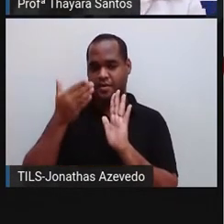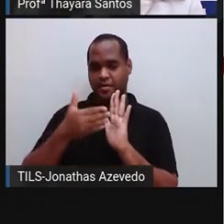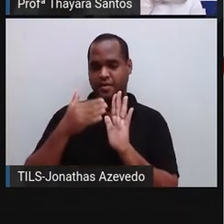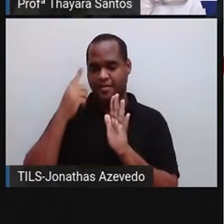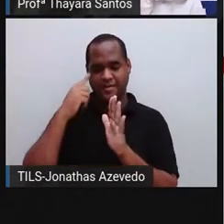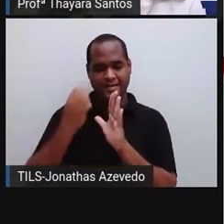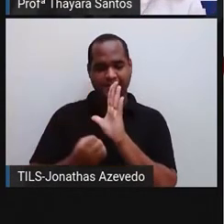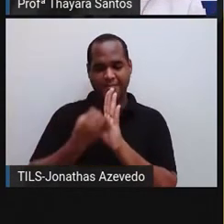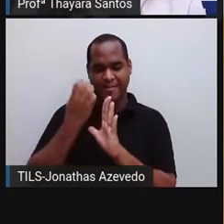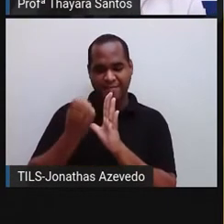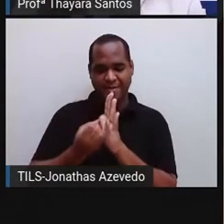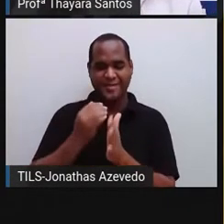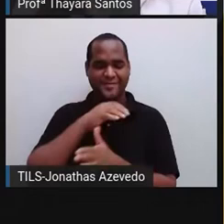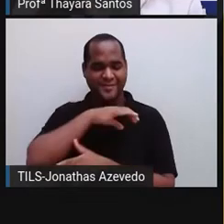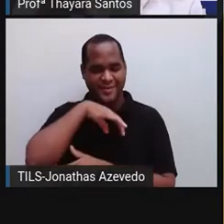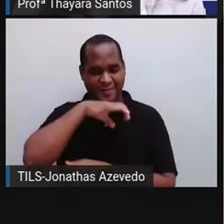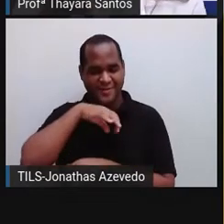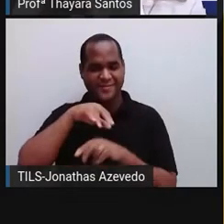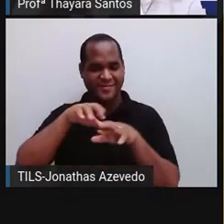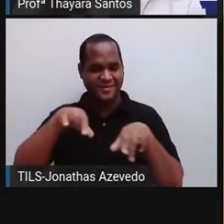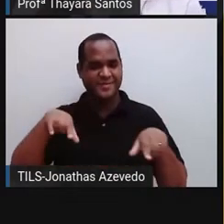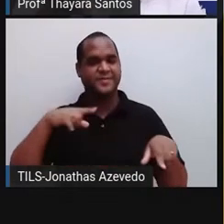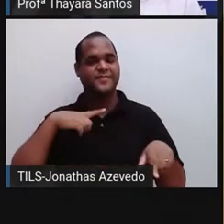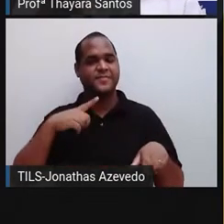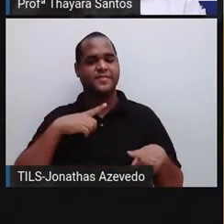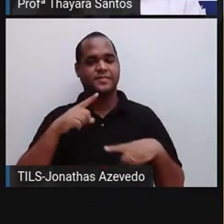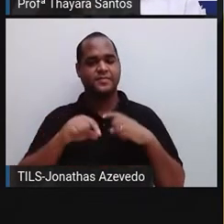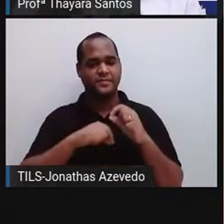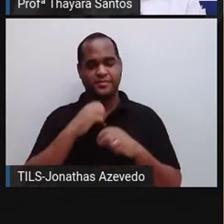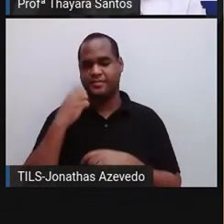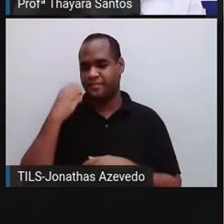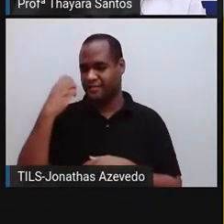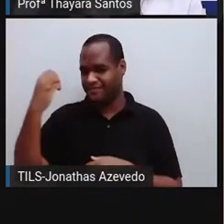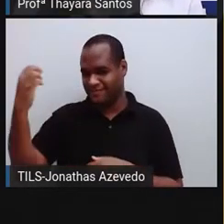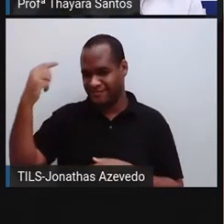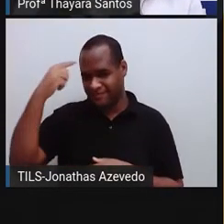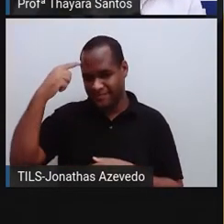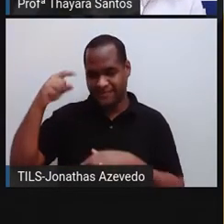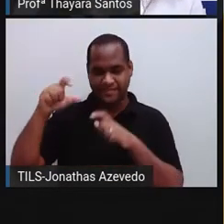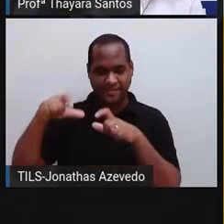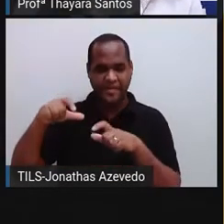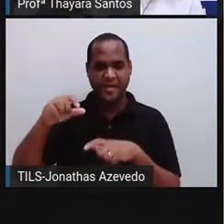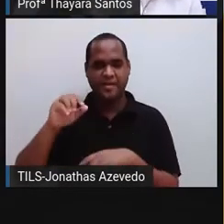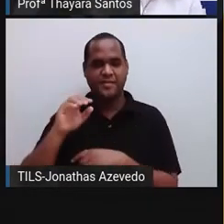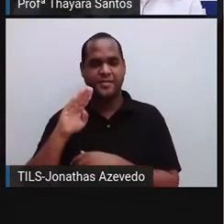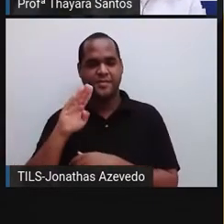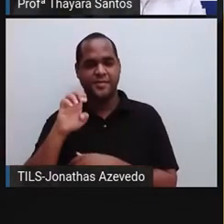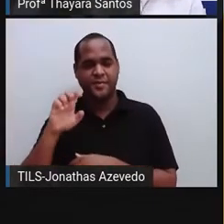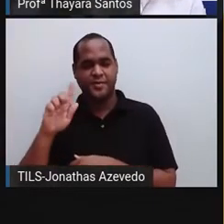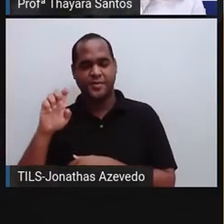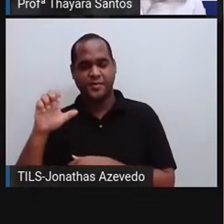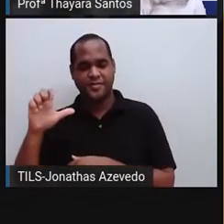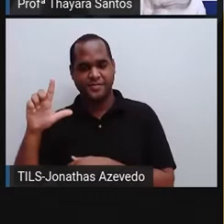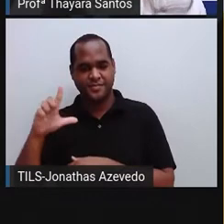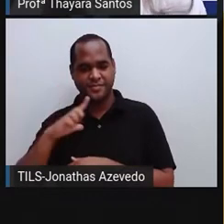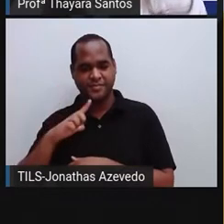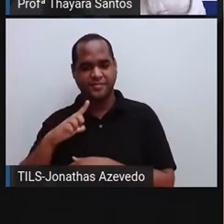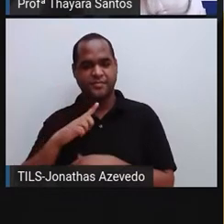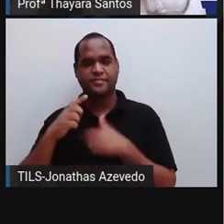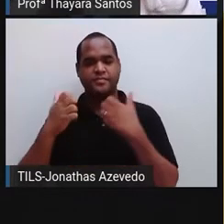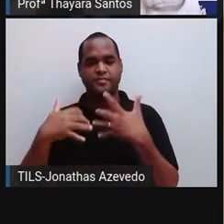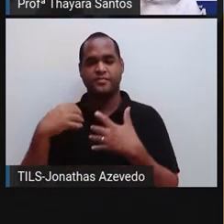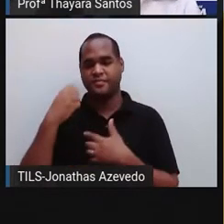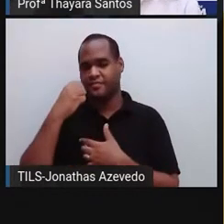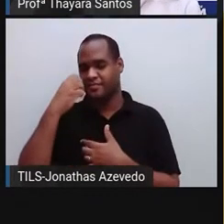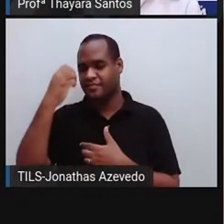das Espécies. Então, foi essa viagem aí que Darwin fez pelo Beagle, pelo navio Beagle. E essa viagem